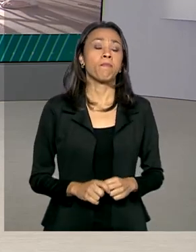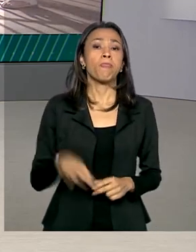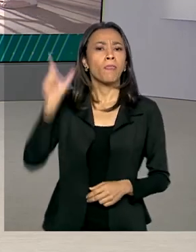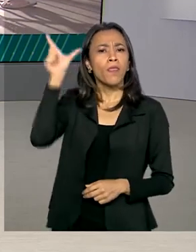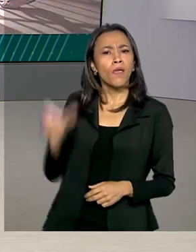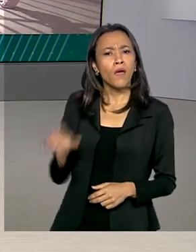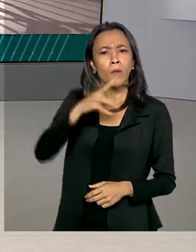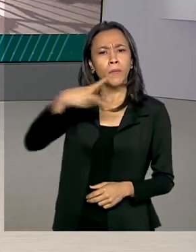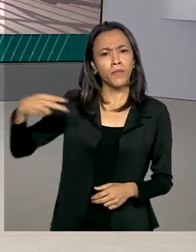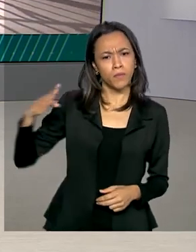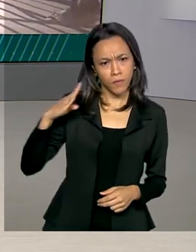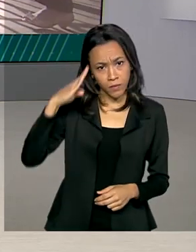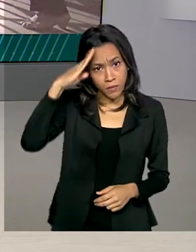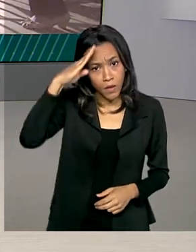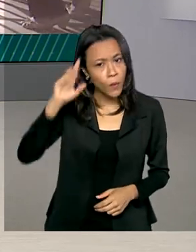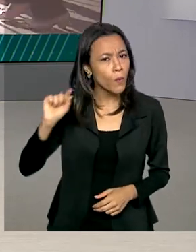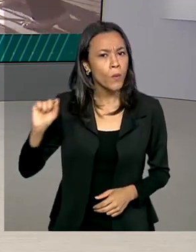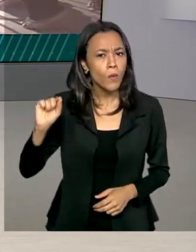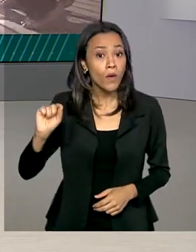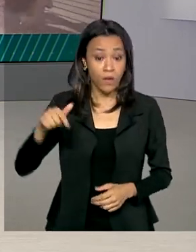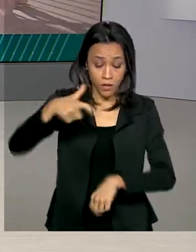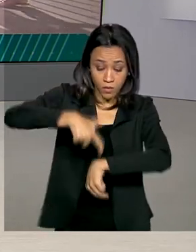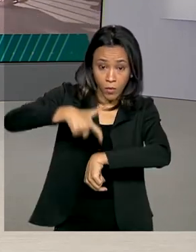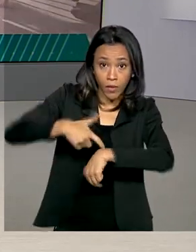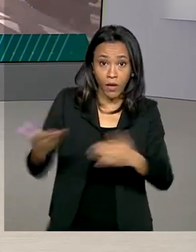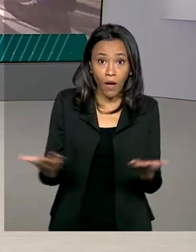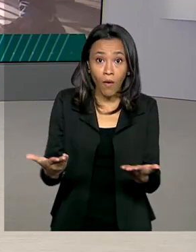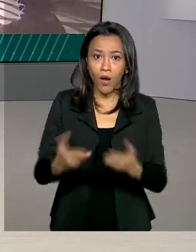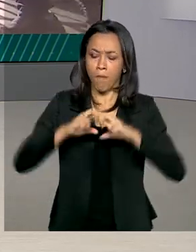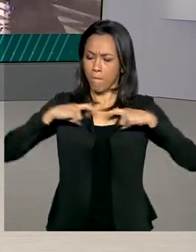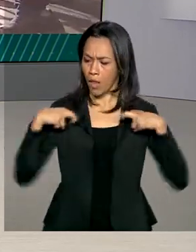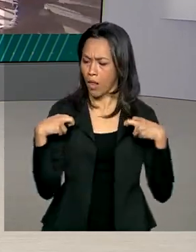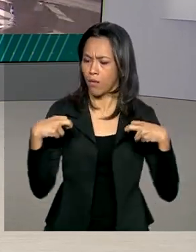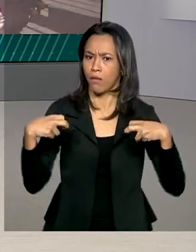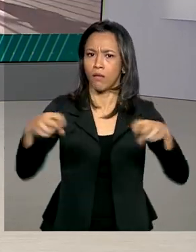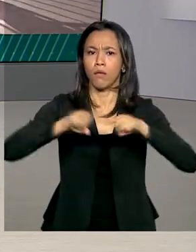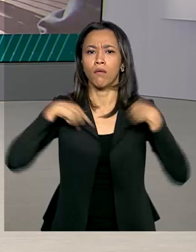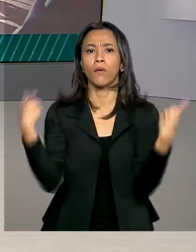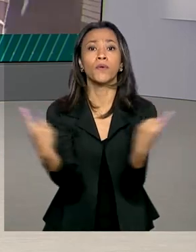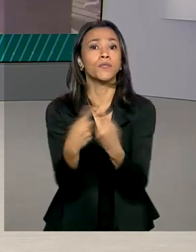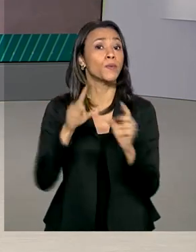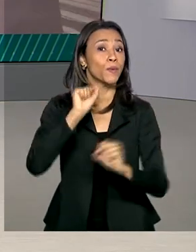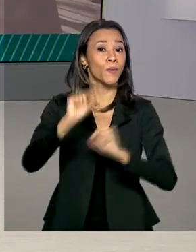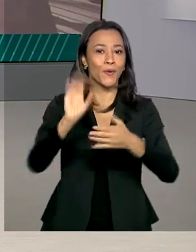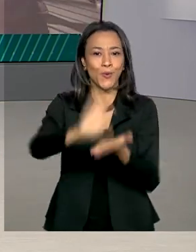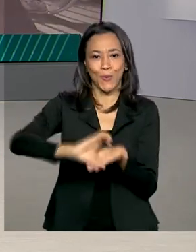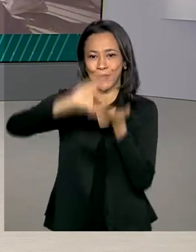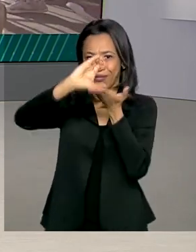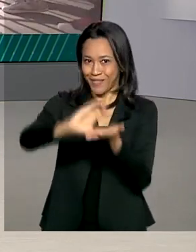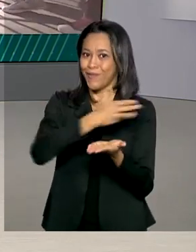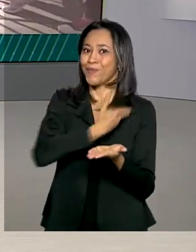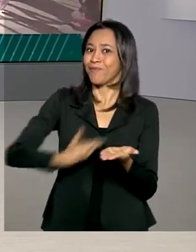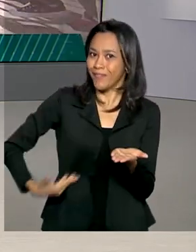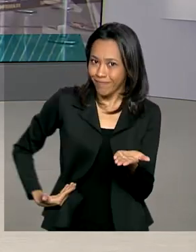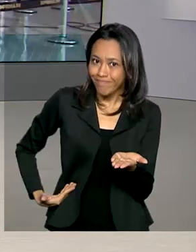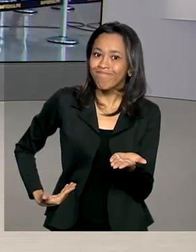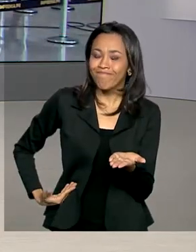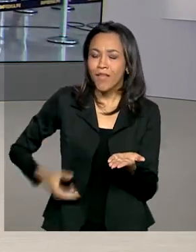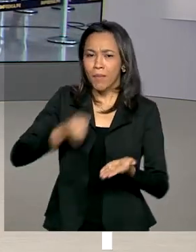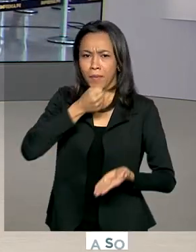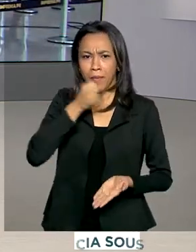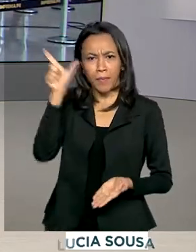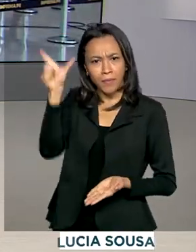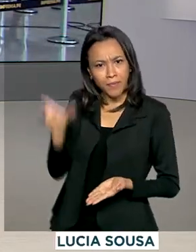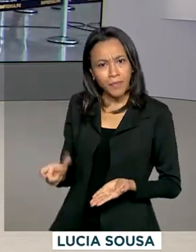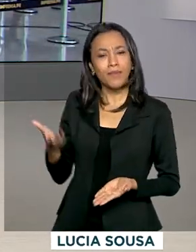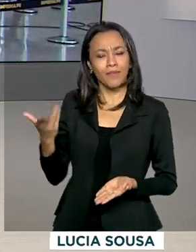O presidente Jair Bolsonaro está neste momento com a equipe ministerial para mais uma reunião do Conselho de Governo. A repórter Luciana